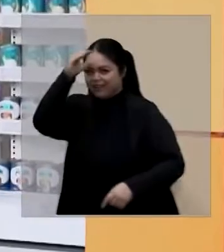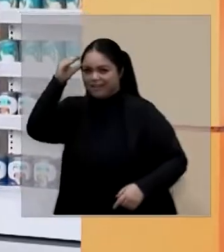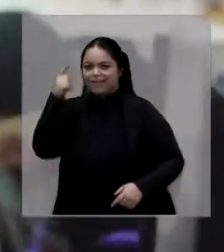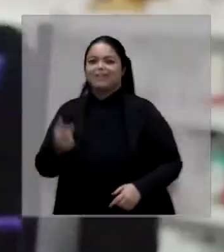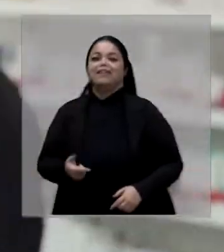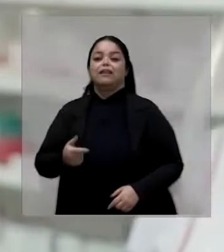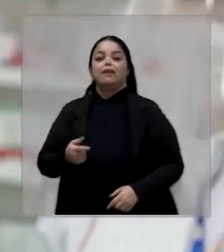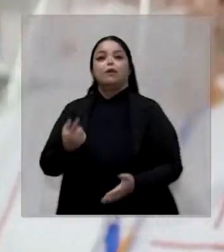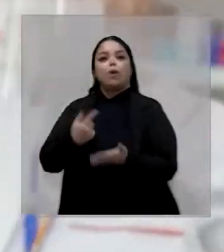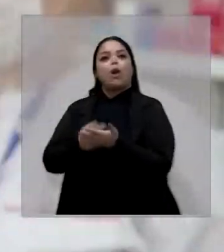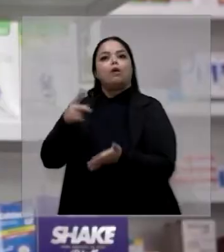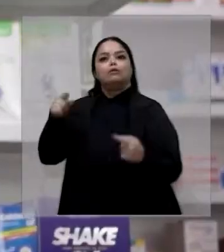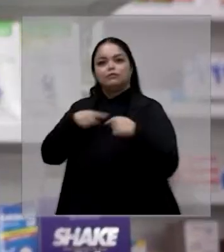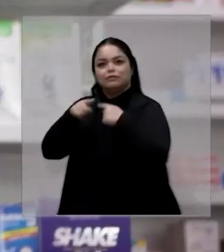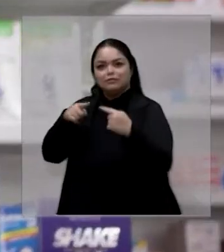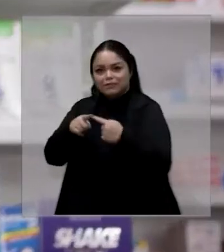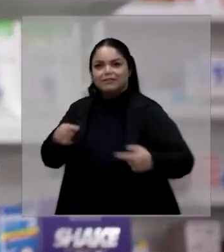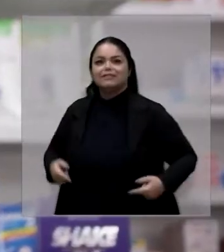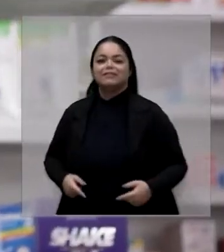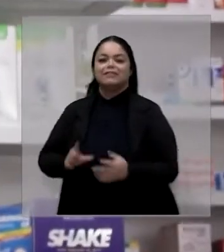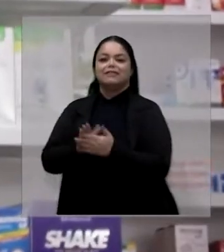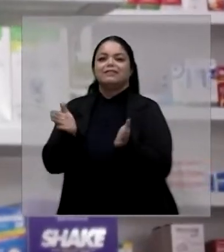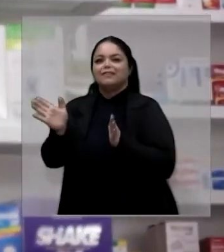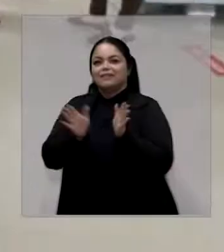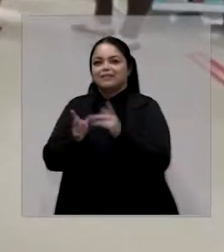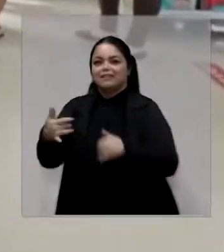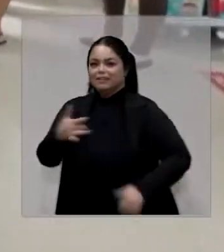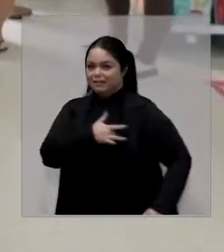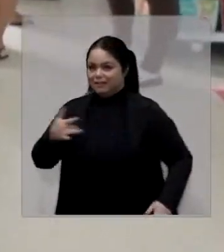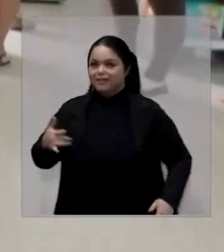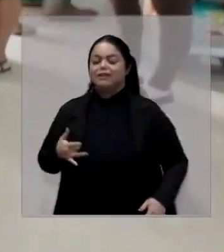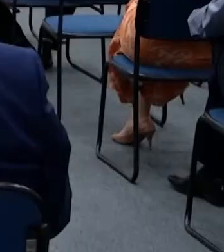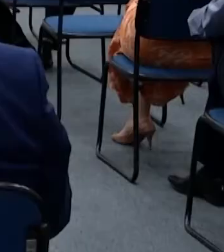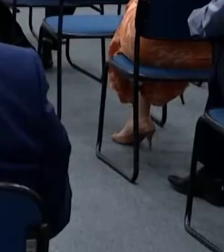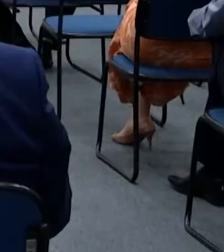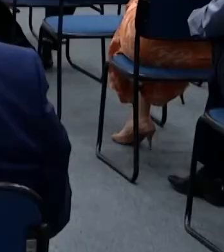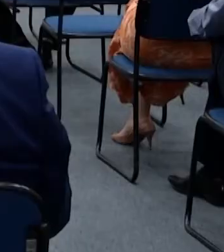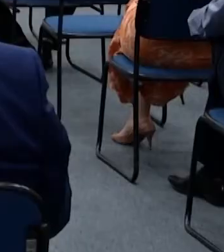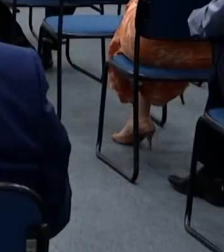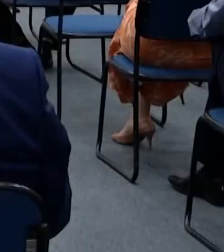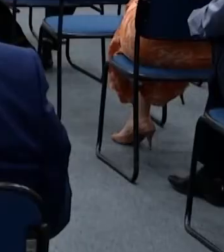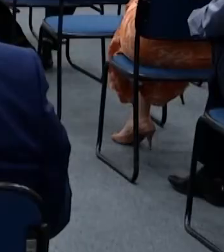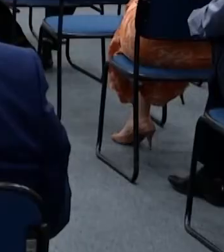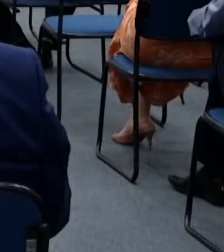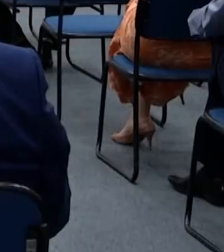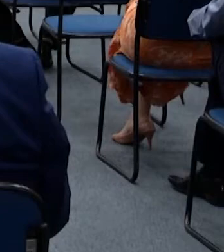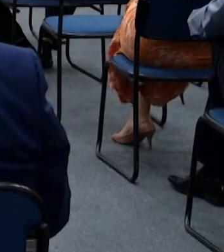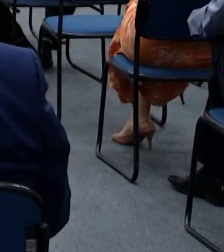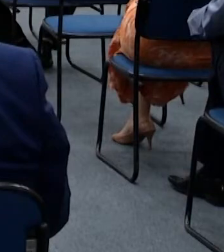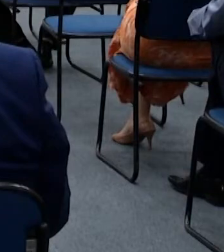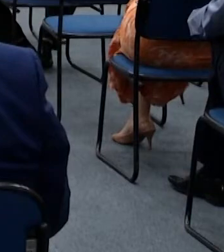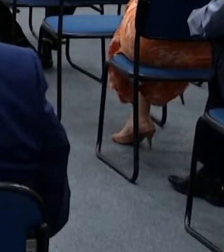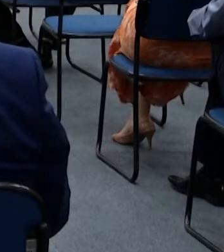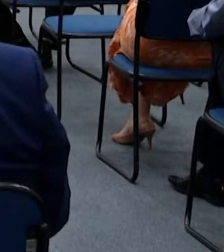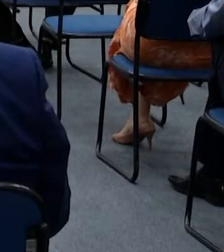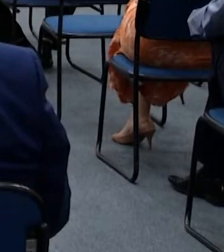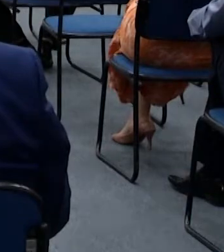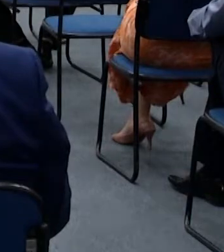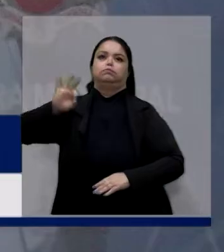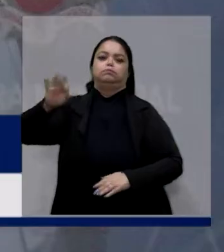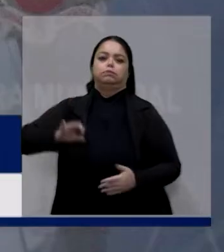estado de São Paulo. E esse dom para o comércio e o empreendedorismo também foi abordado pelos vereadores